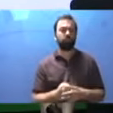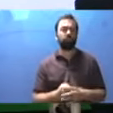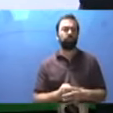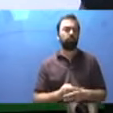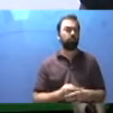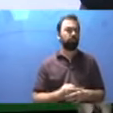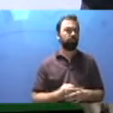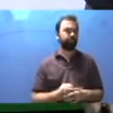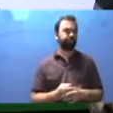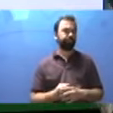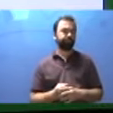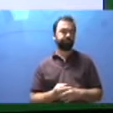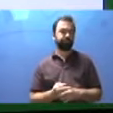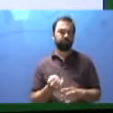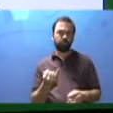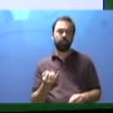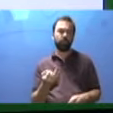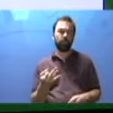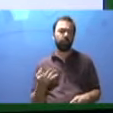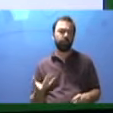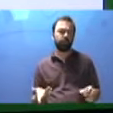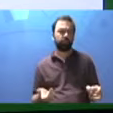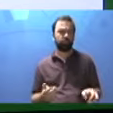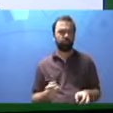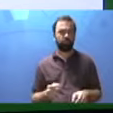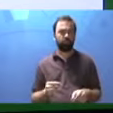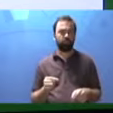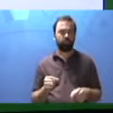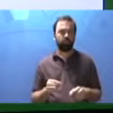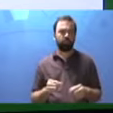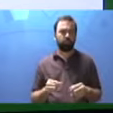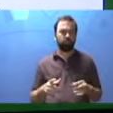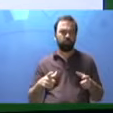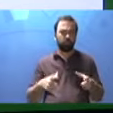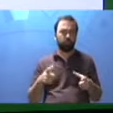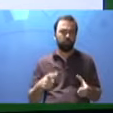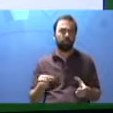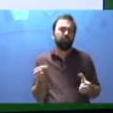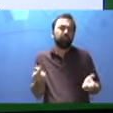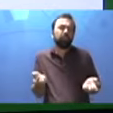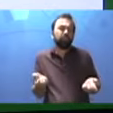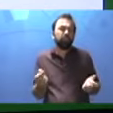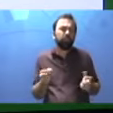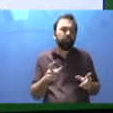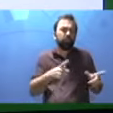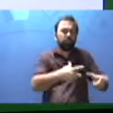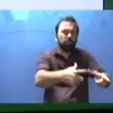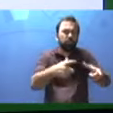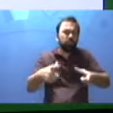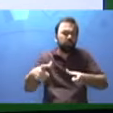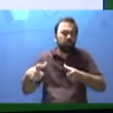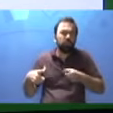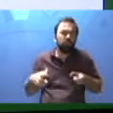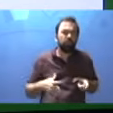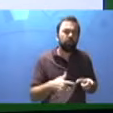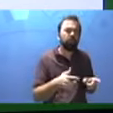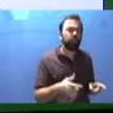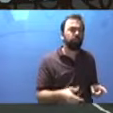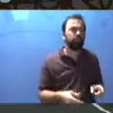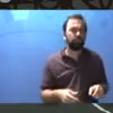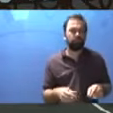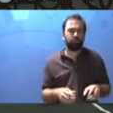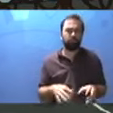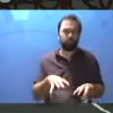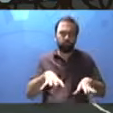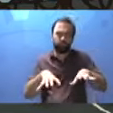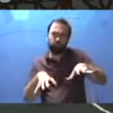sabe? Já parou para contar? Onde se localiza cada uma delas? Você já parou para pensar que lá na